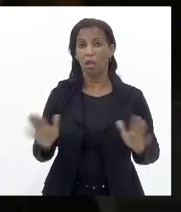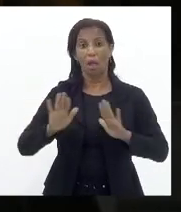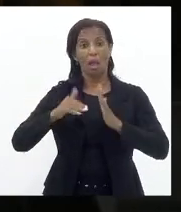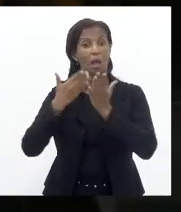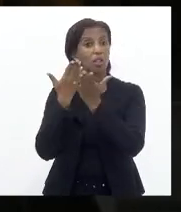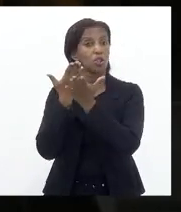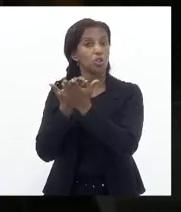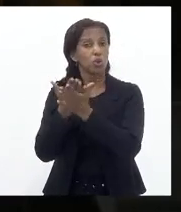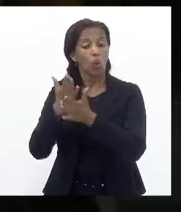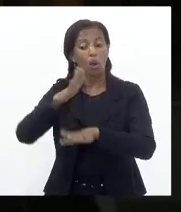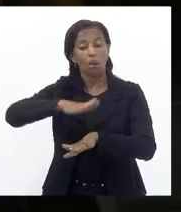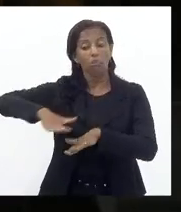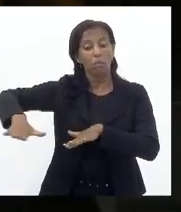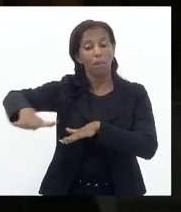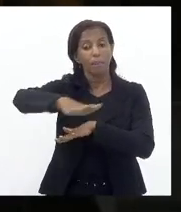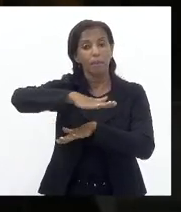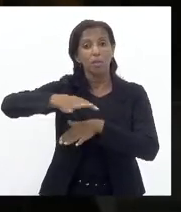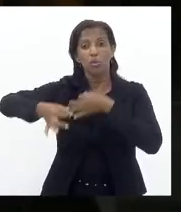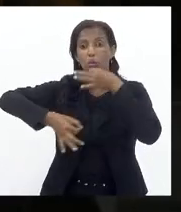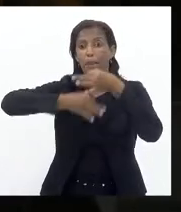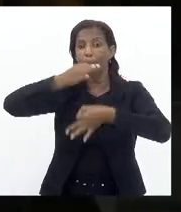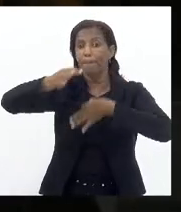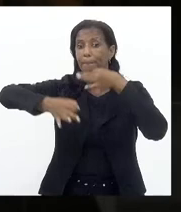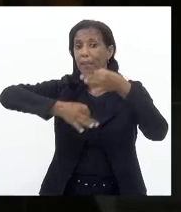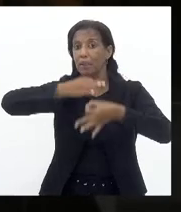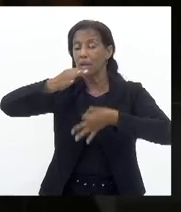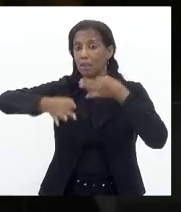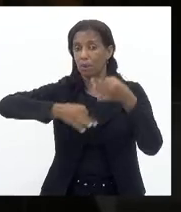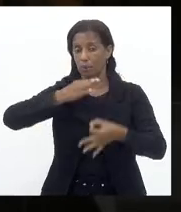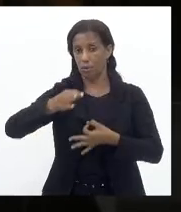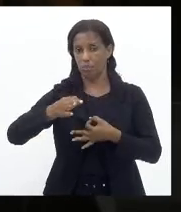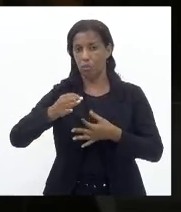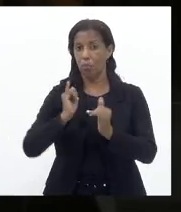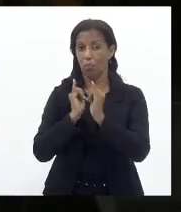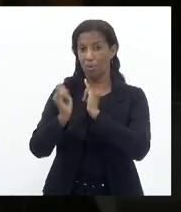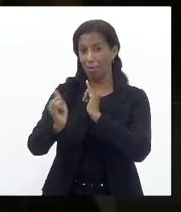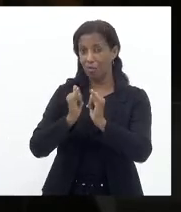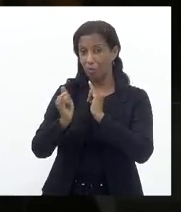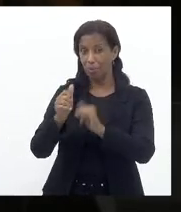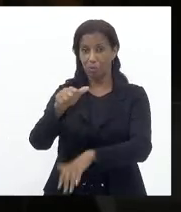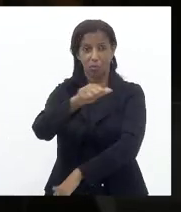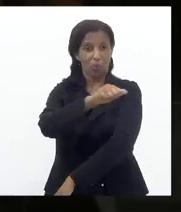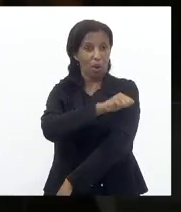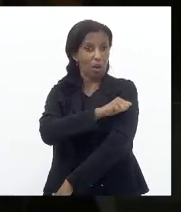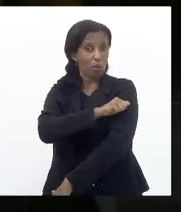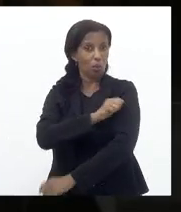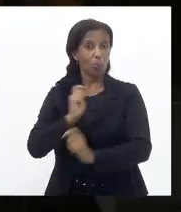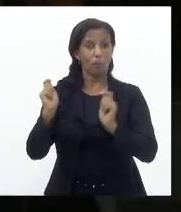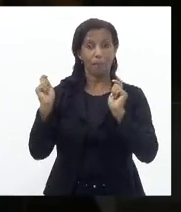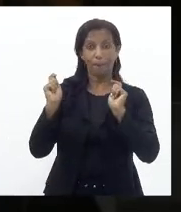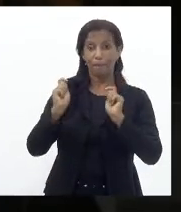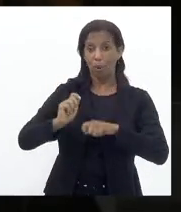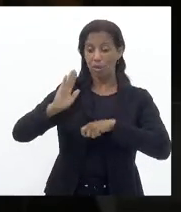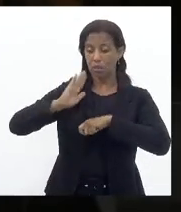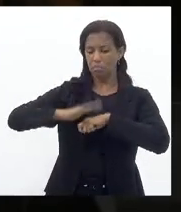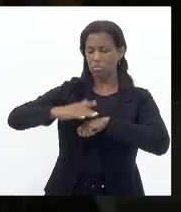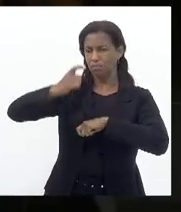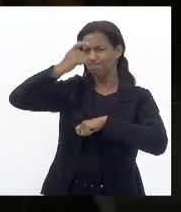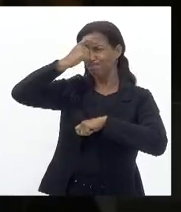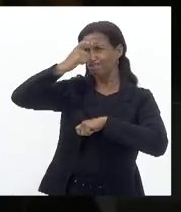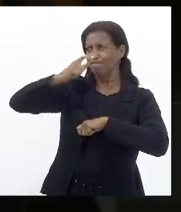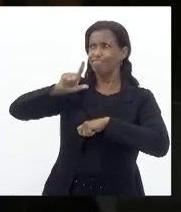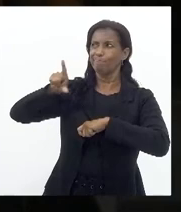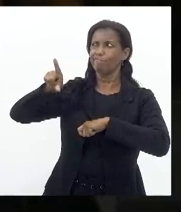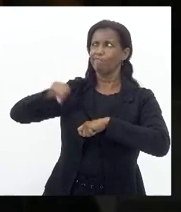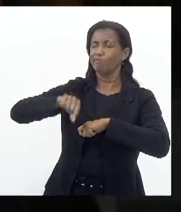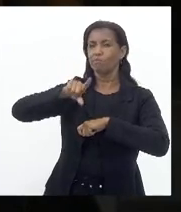Deve ser ambiente De formação crítica Com a informação Levada E que o aluno Possa enfim Fazer o seu juízo De valor